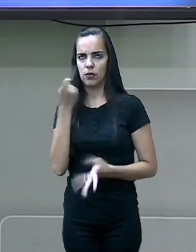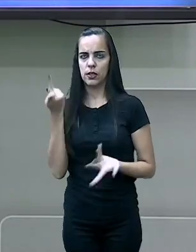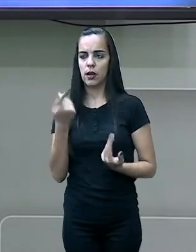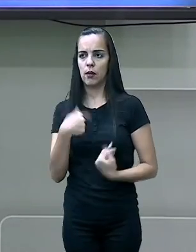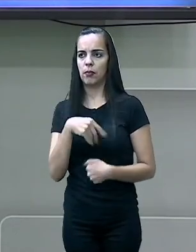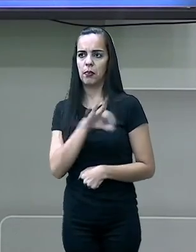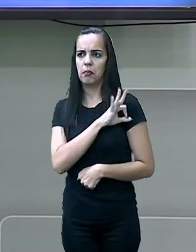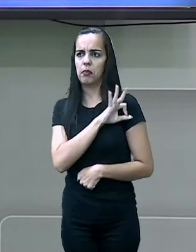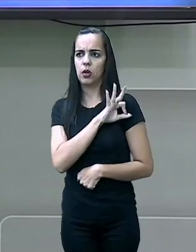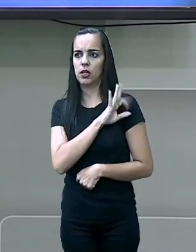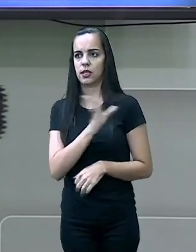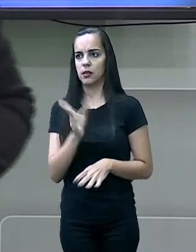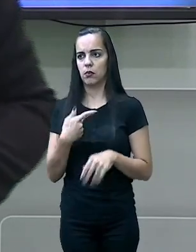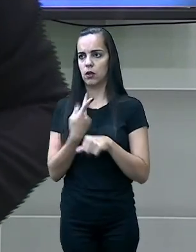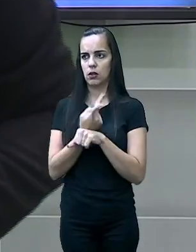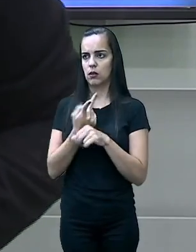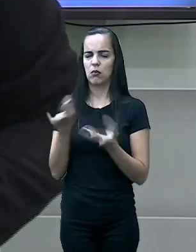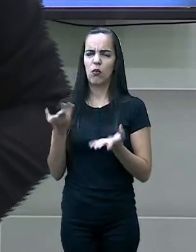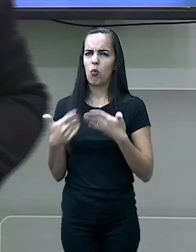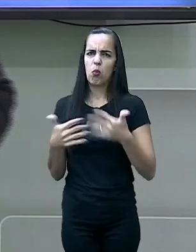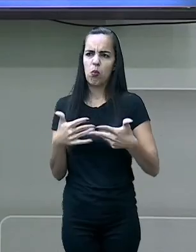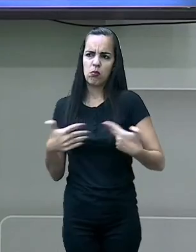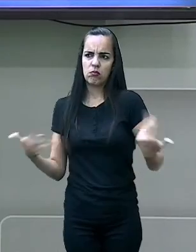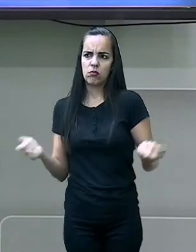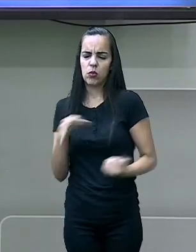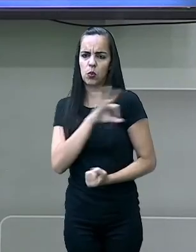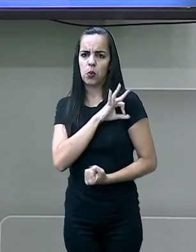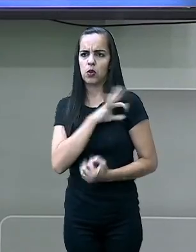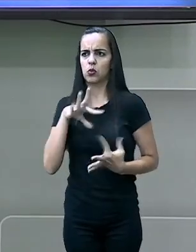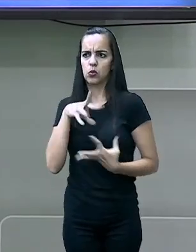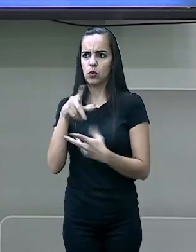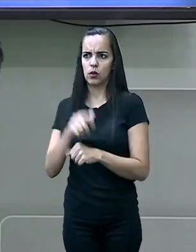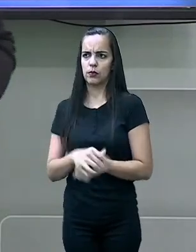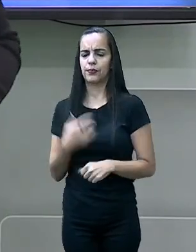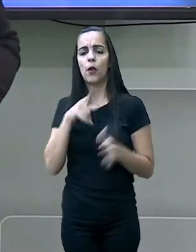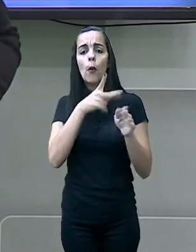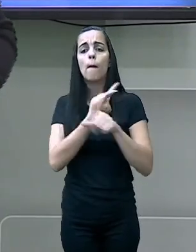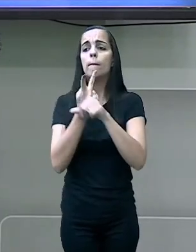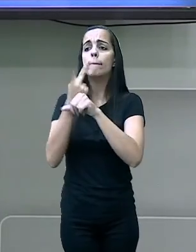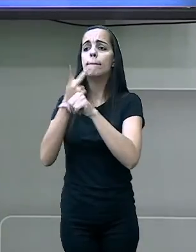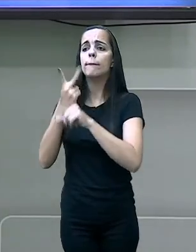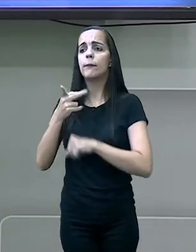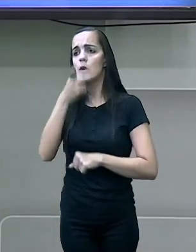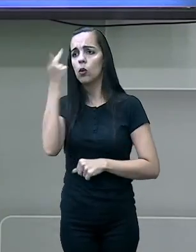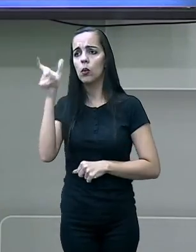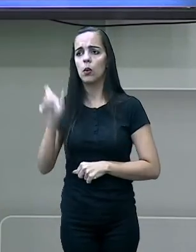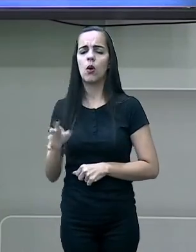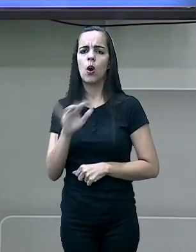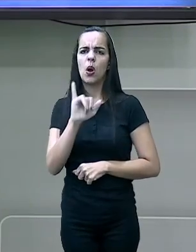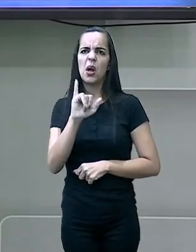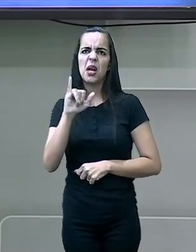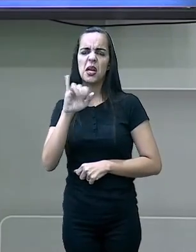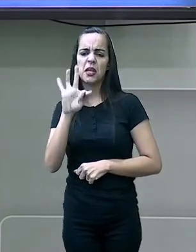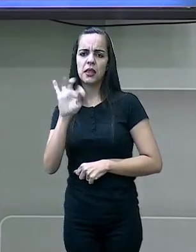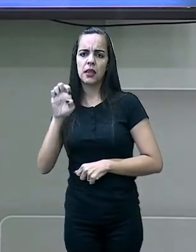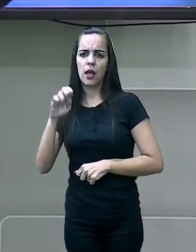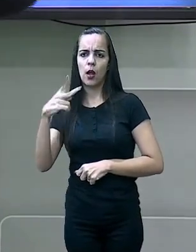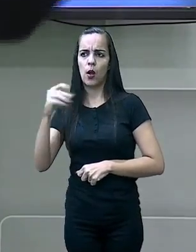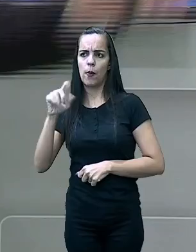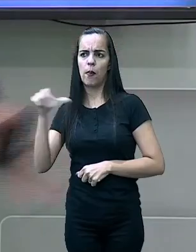qualquer polícia, no caso, no mundo. Pessoa procurada. Interpol, FBI